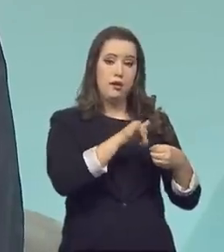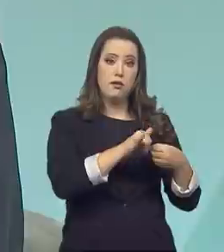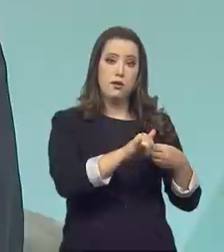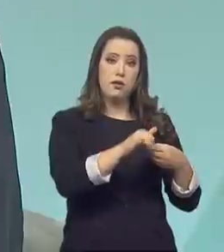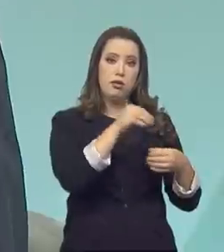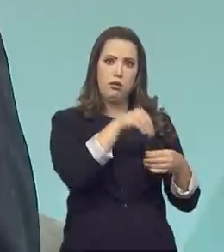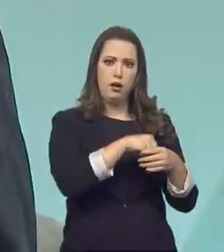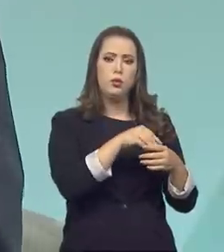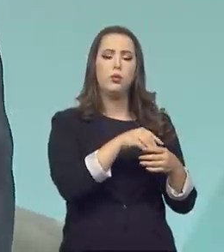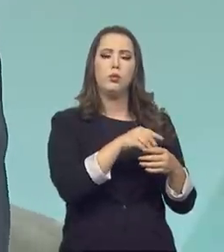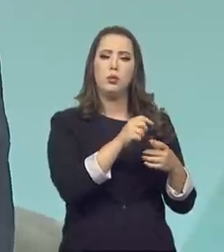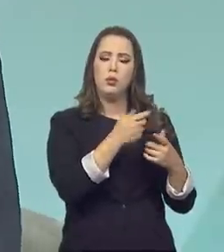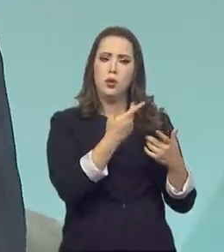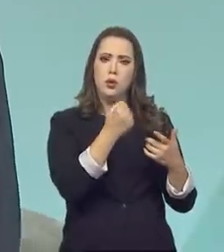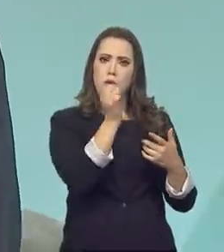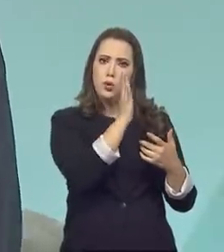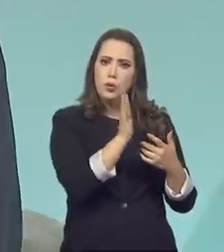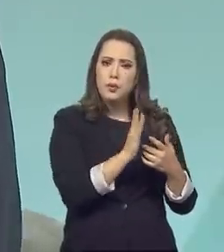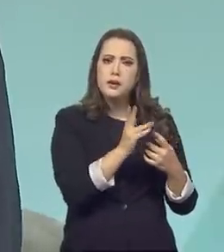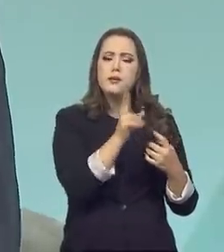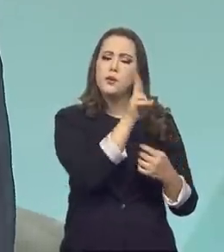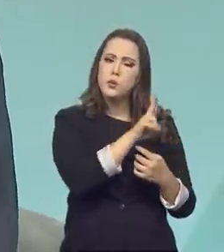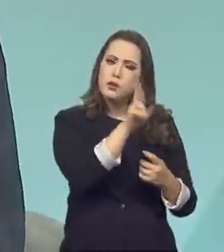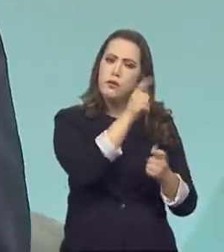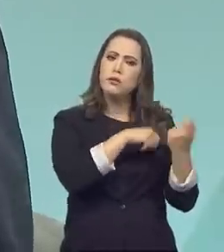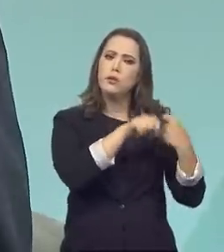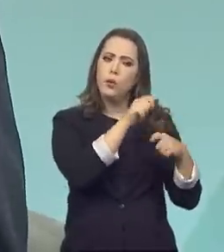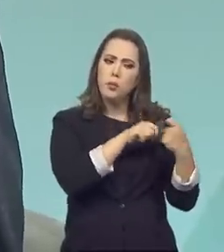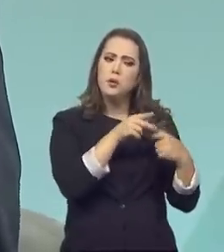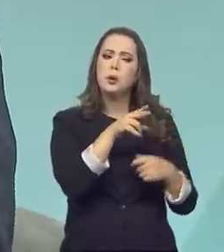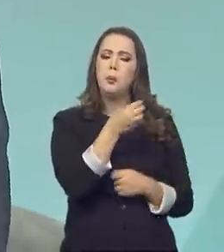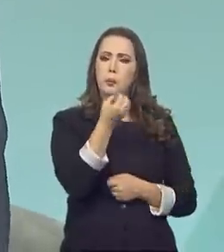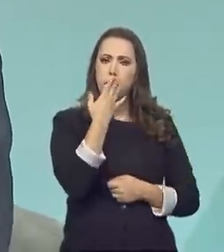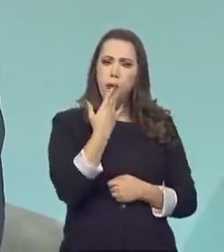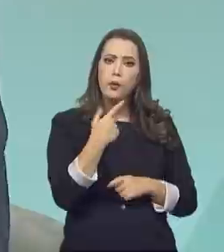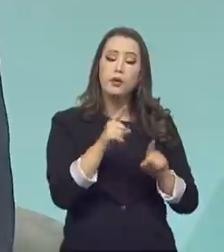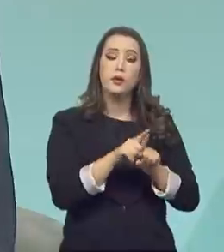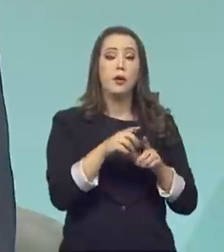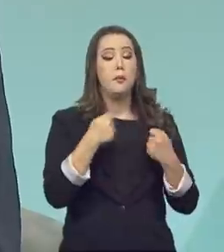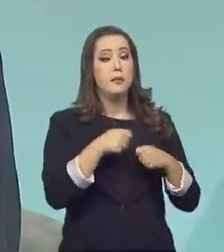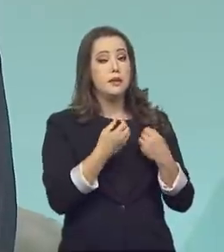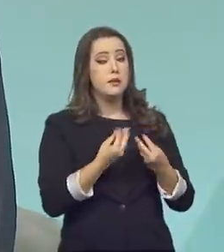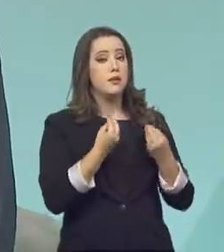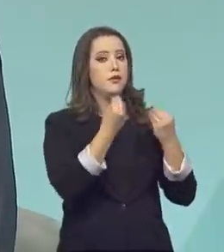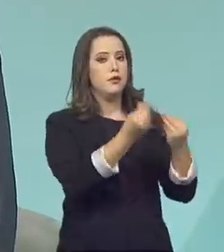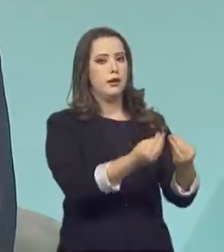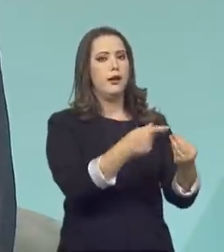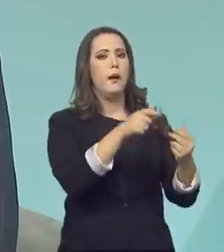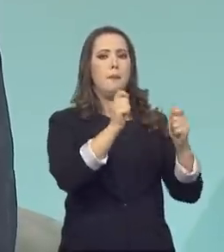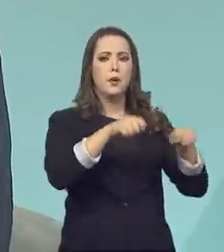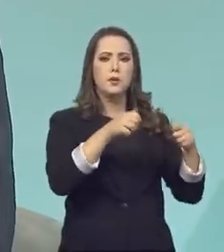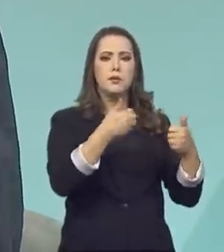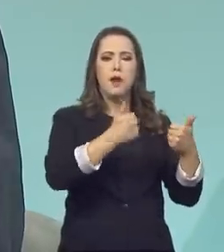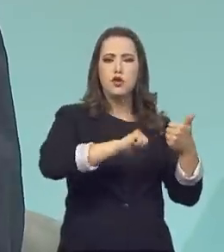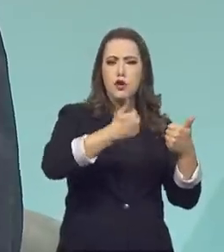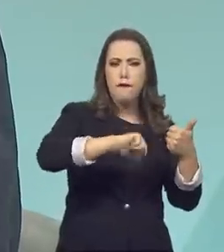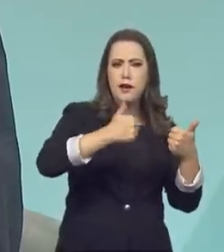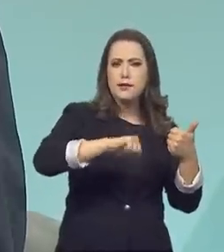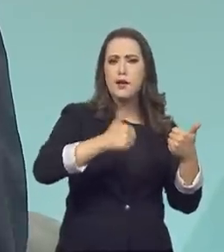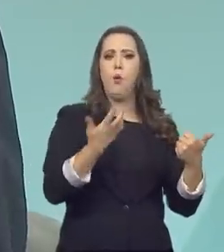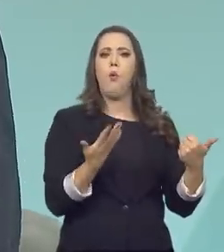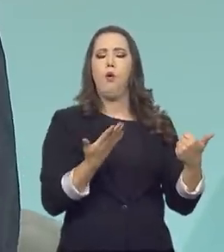economia, você tem também que atualizar o seu programa brasileiro, dar essas ferramentas de avaliação para que fique